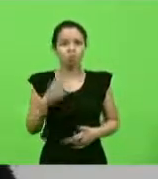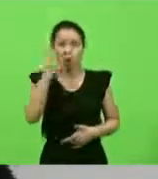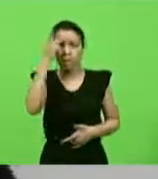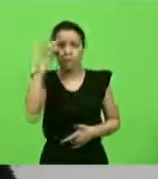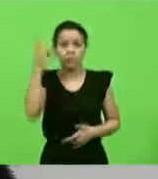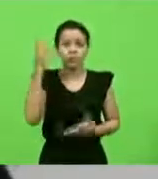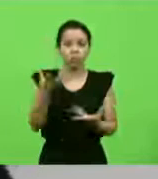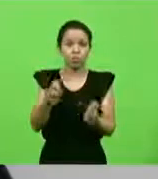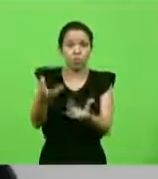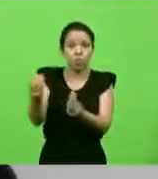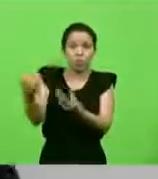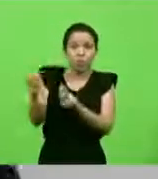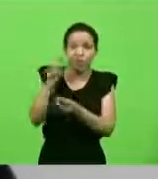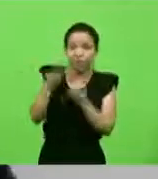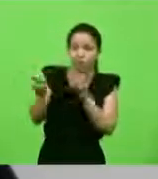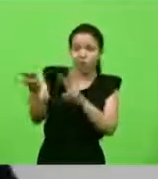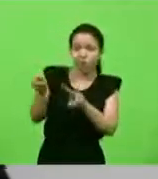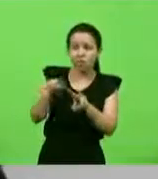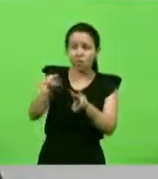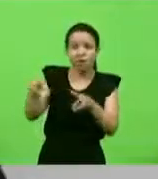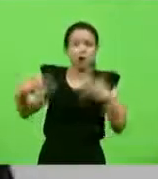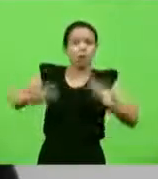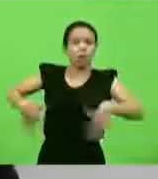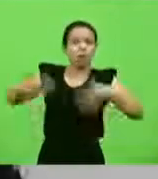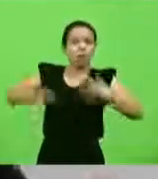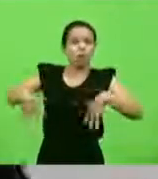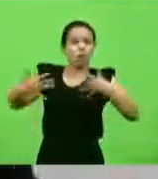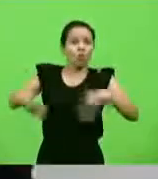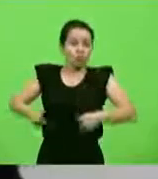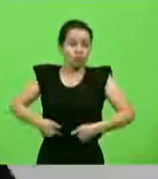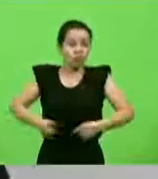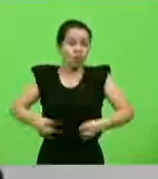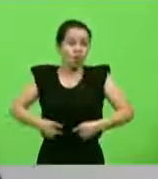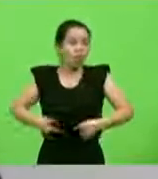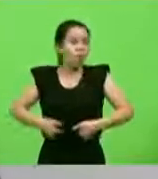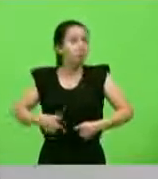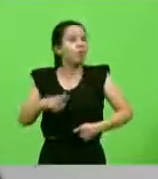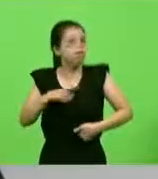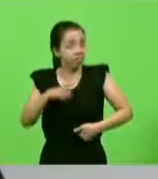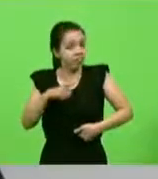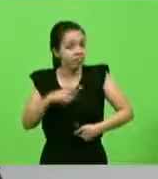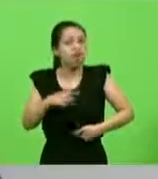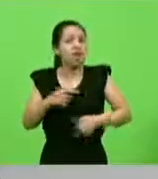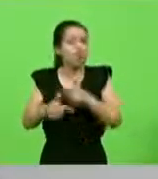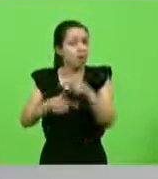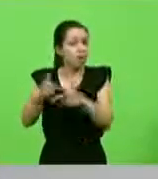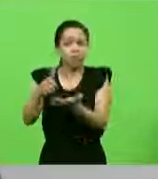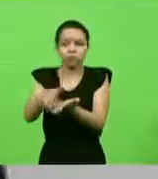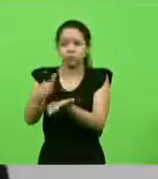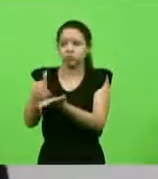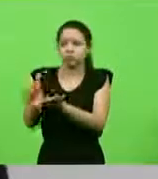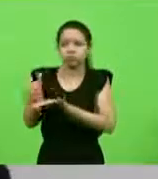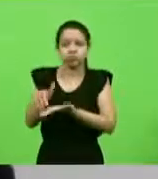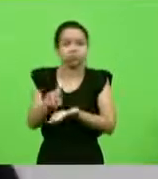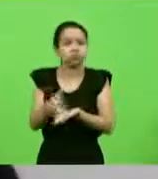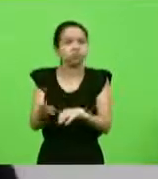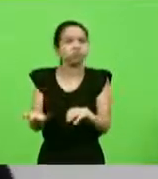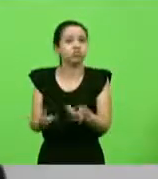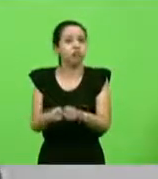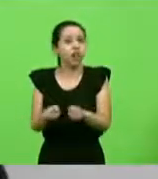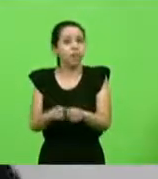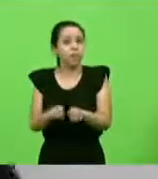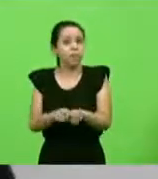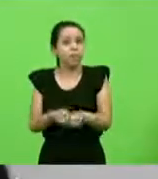gente passando necessidade, passando fome, muita gente desempregada, outras que tiveram a sua renda